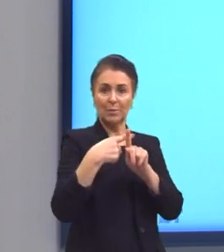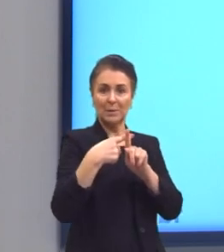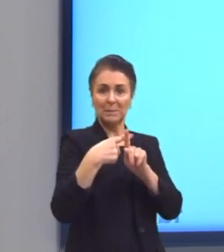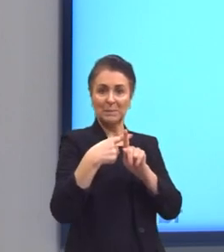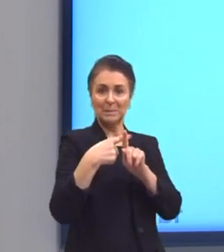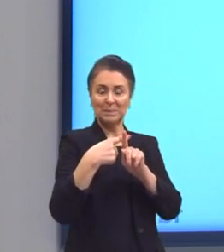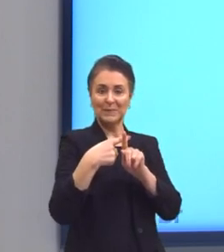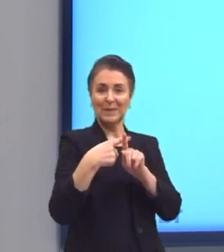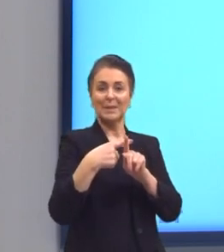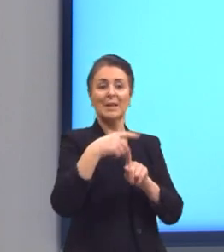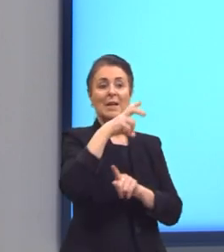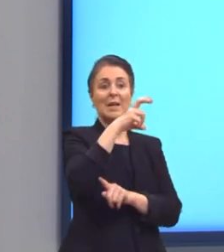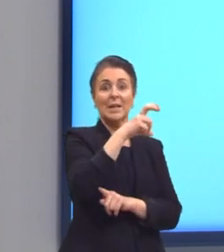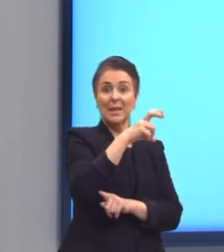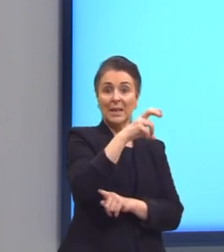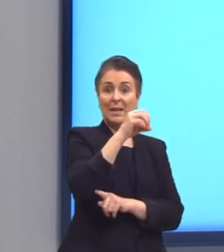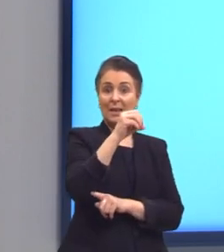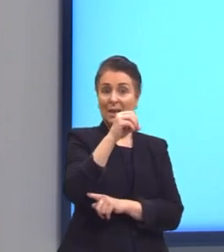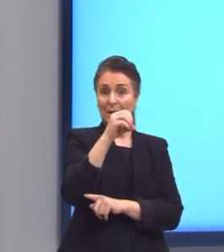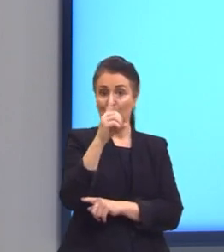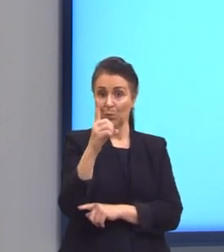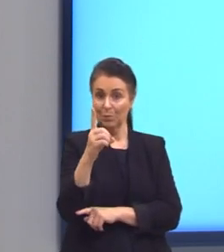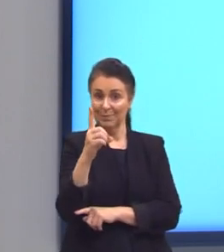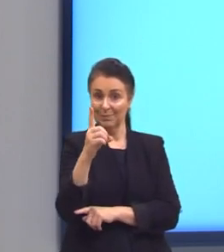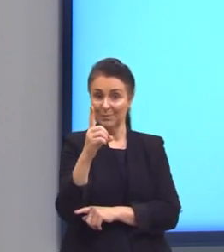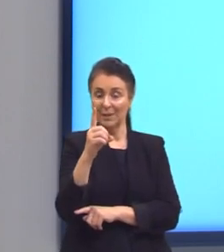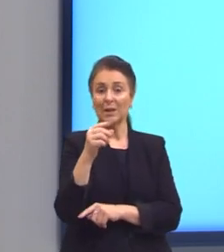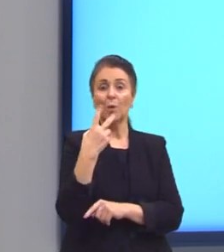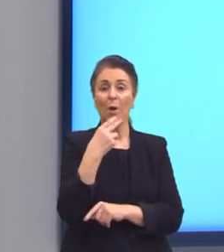Então, 500 mais 501 dá 1